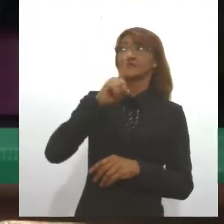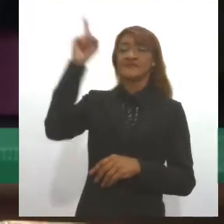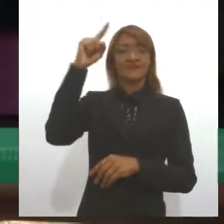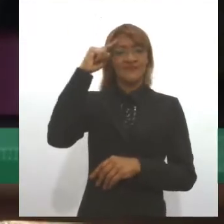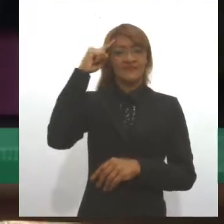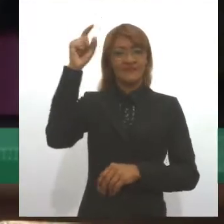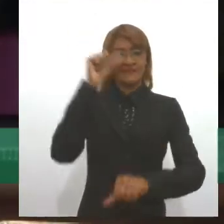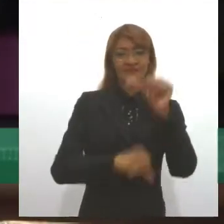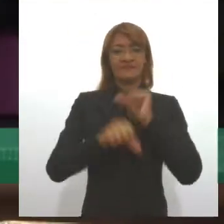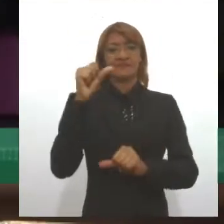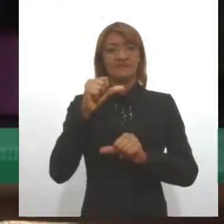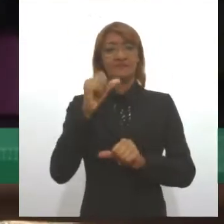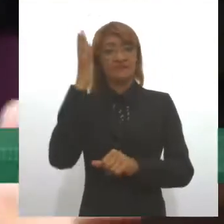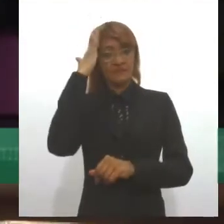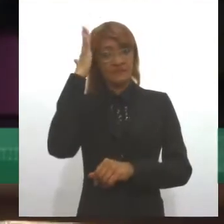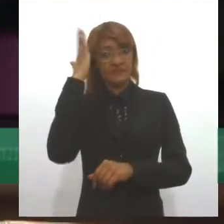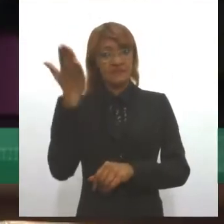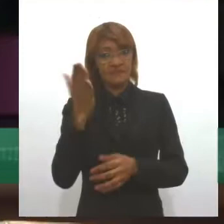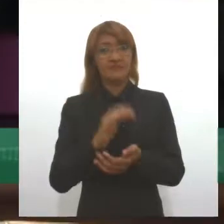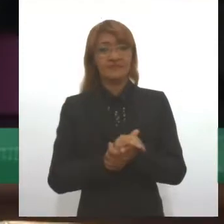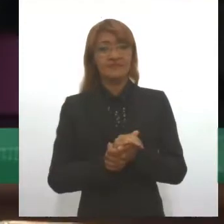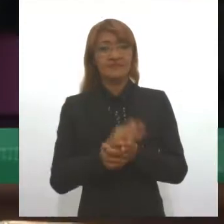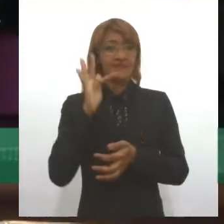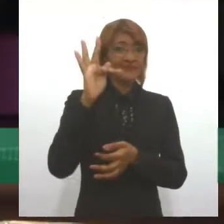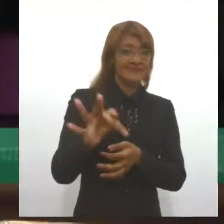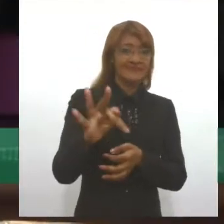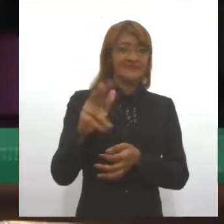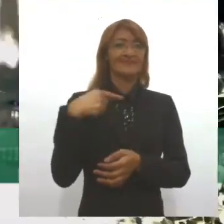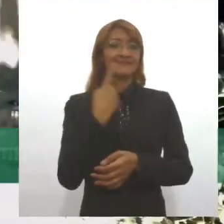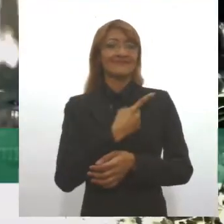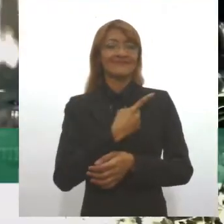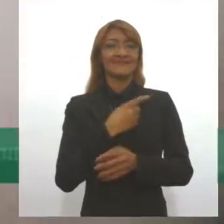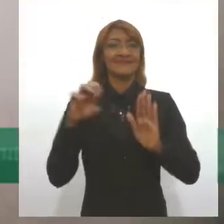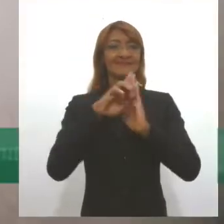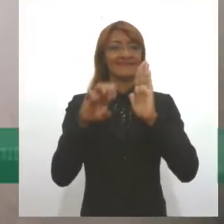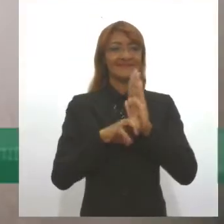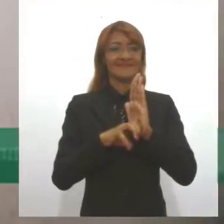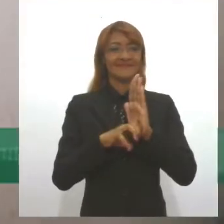renova, entendendo que também, em breve, tenhamos estatuto.